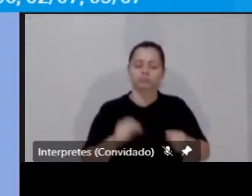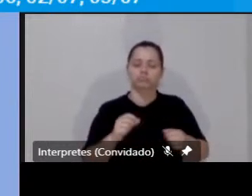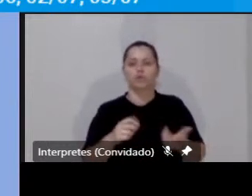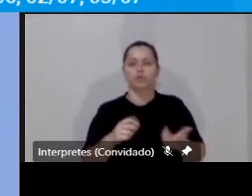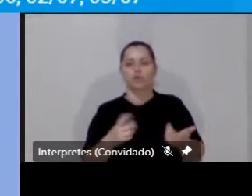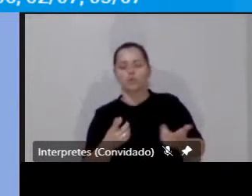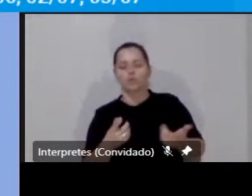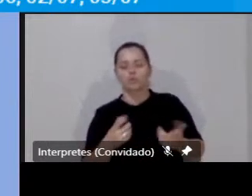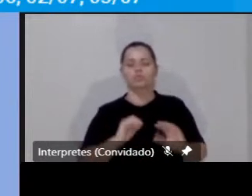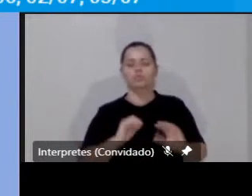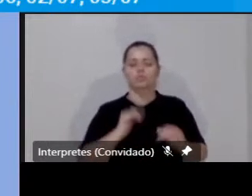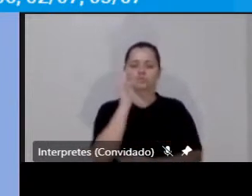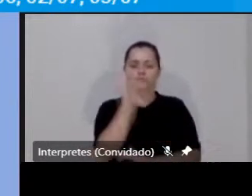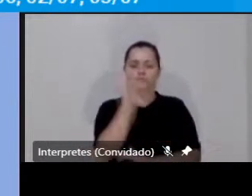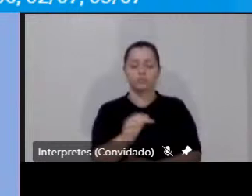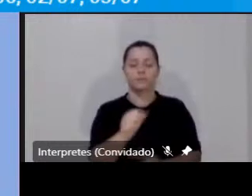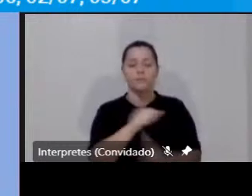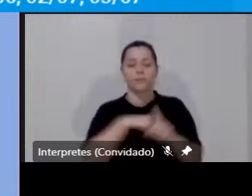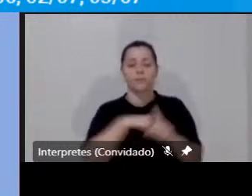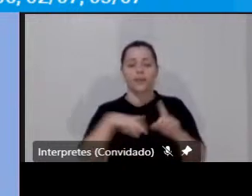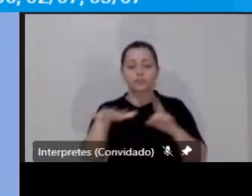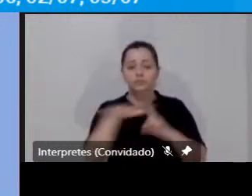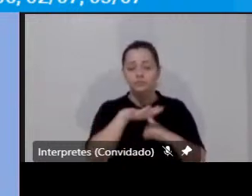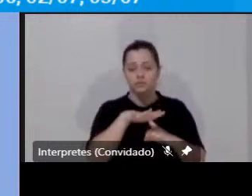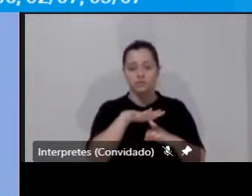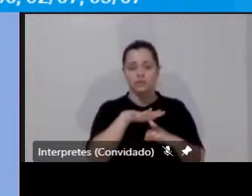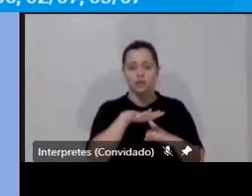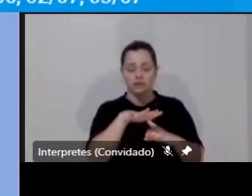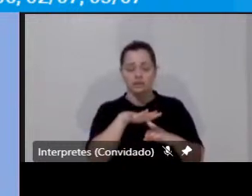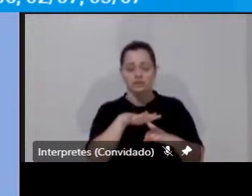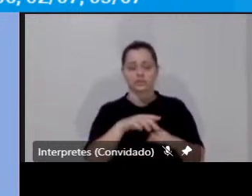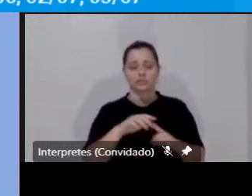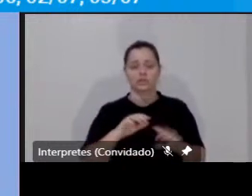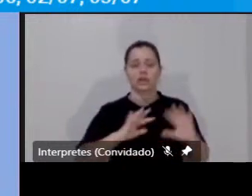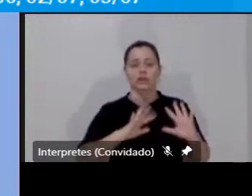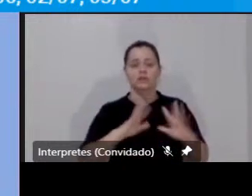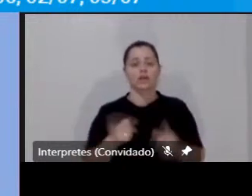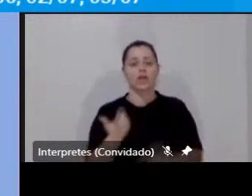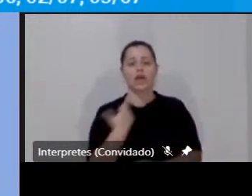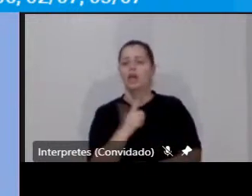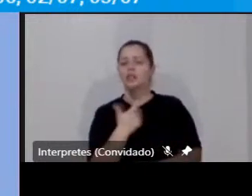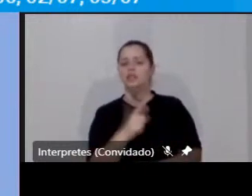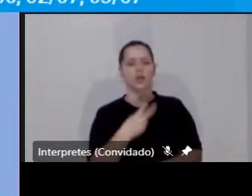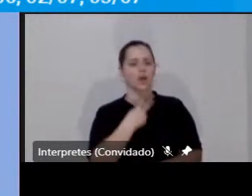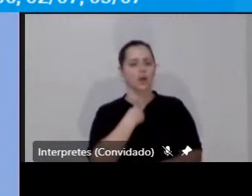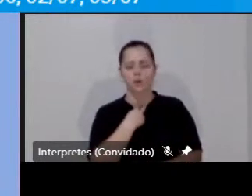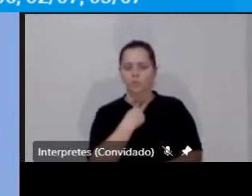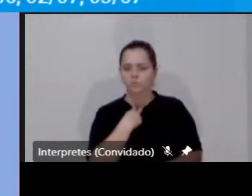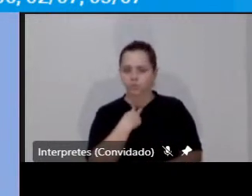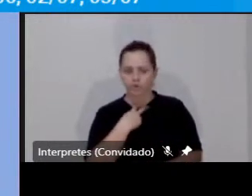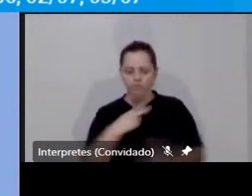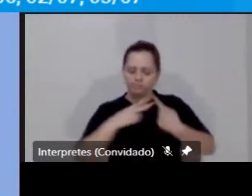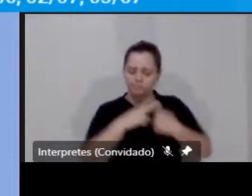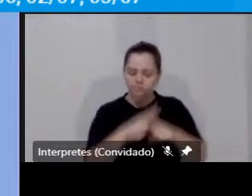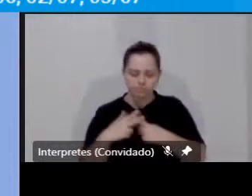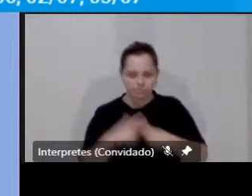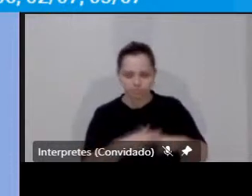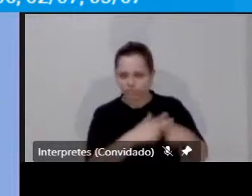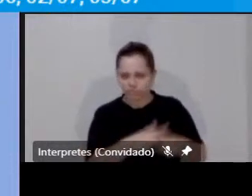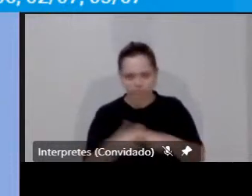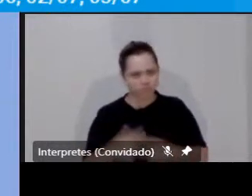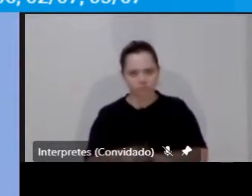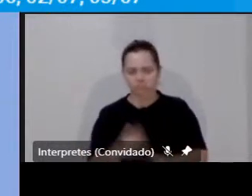A sociedade nessa perspectiva não poderia funcionar e,